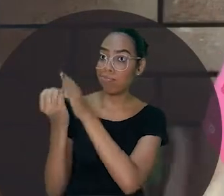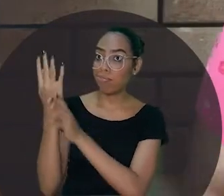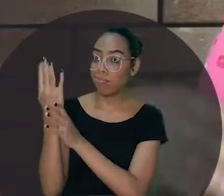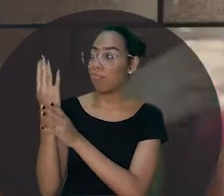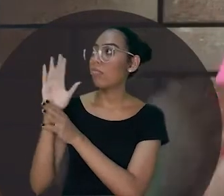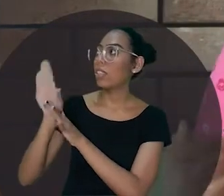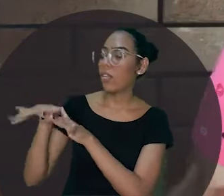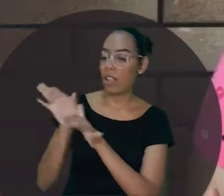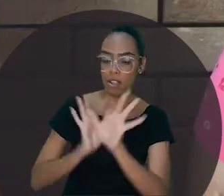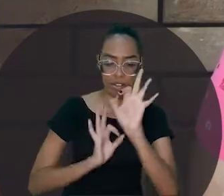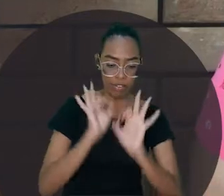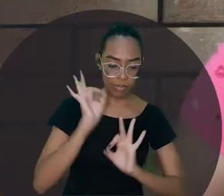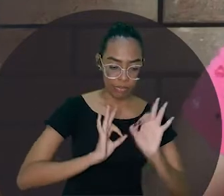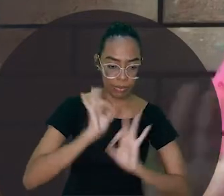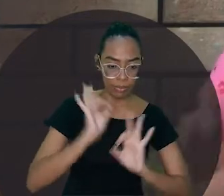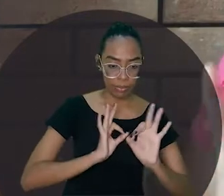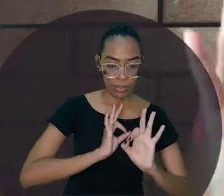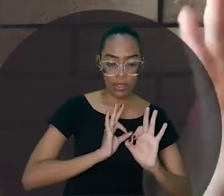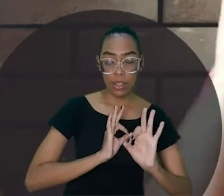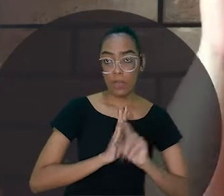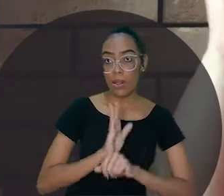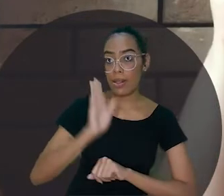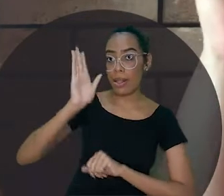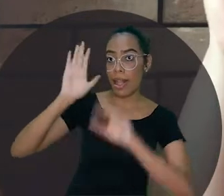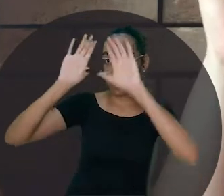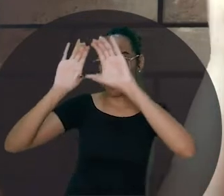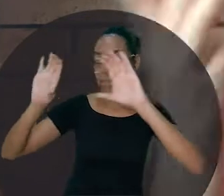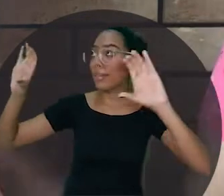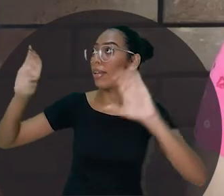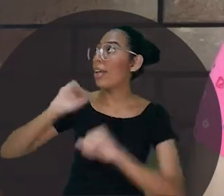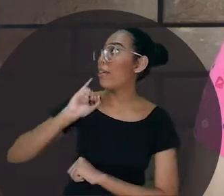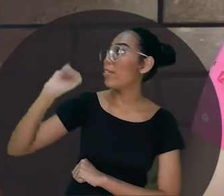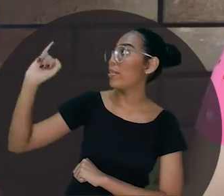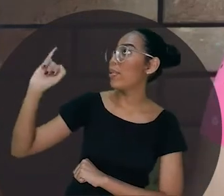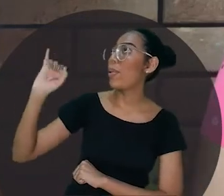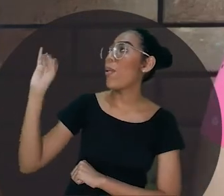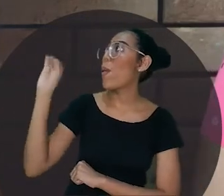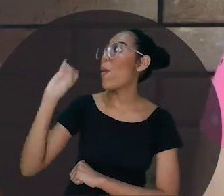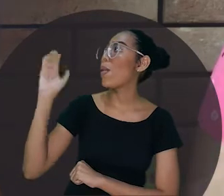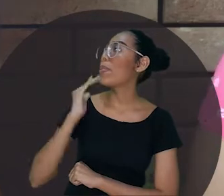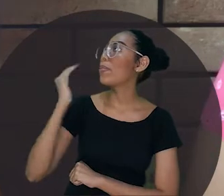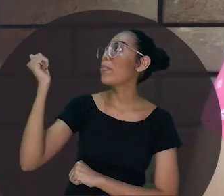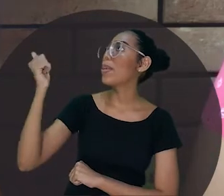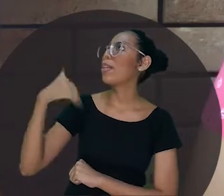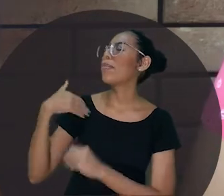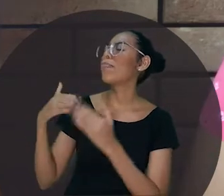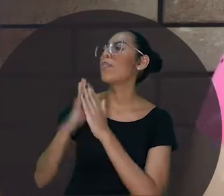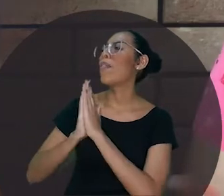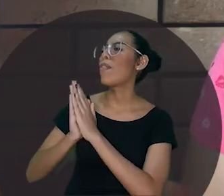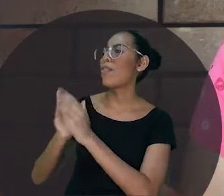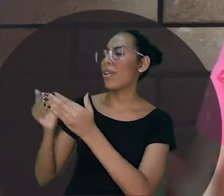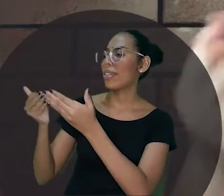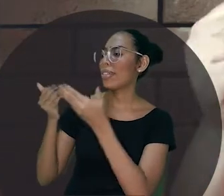ajeitou todinho. Foi até o céu e chegou lá e disse para o criador. Ô, criador,